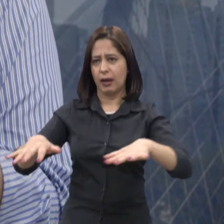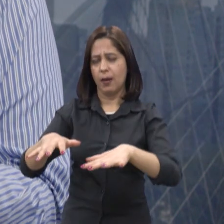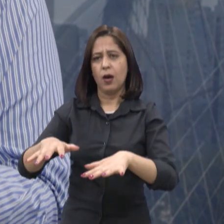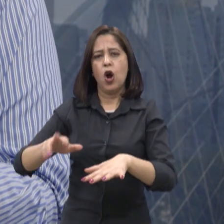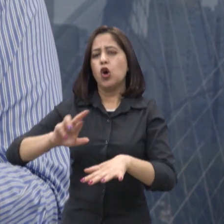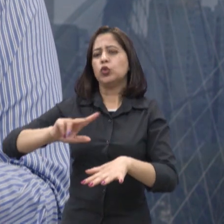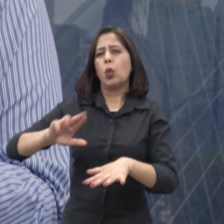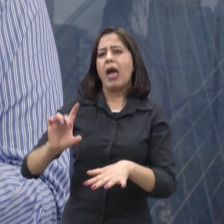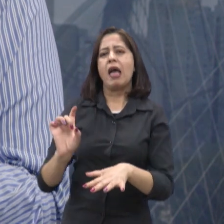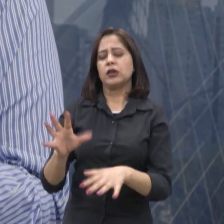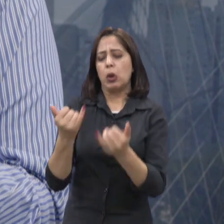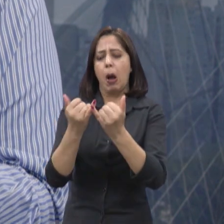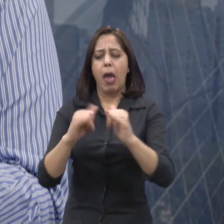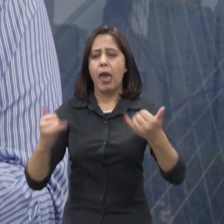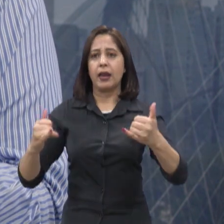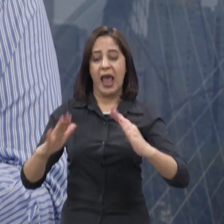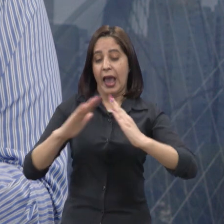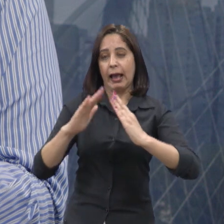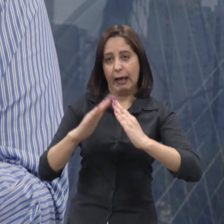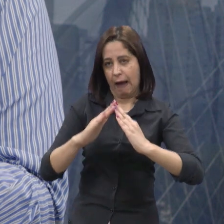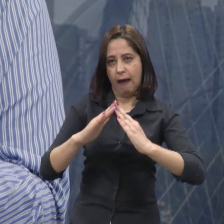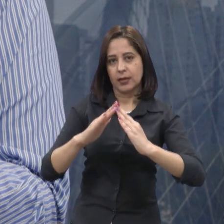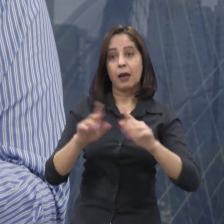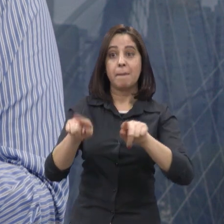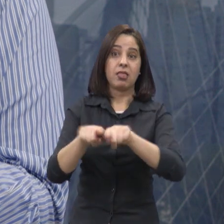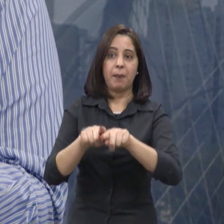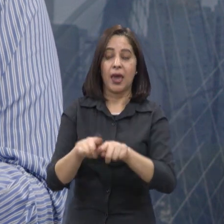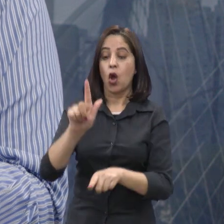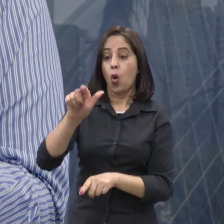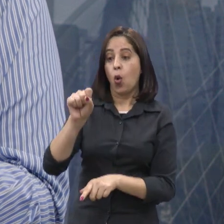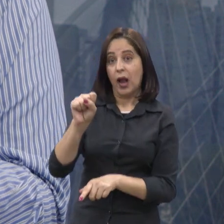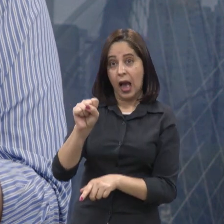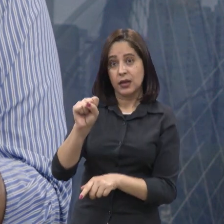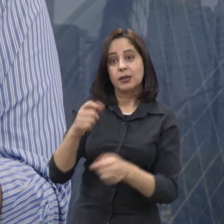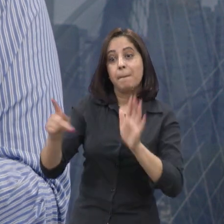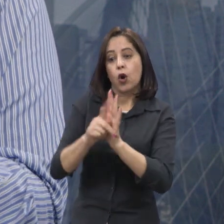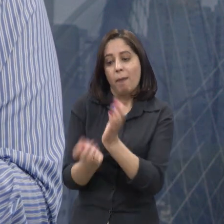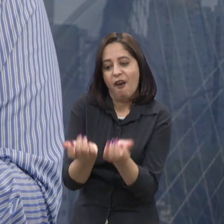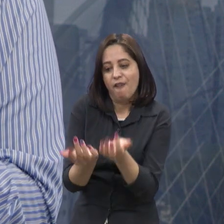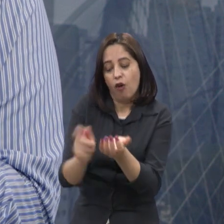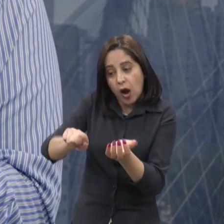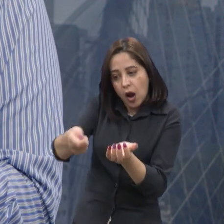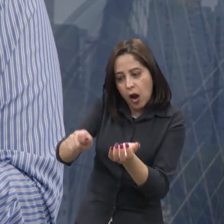da energia elétrica que é consumida, mas o gás que você usa no seu fogão, do combustível que é